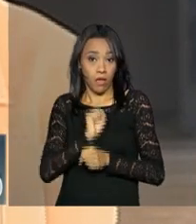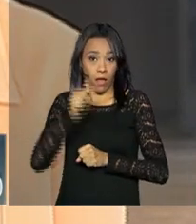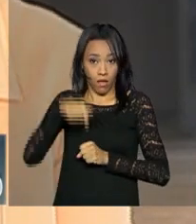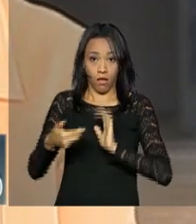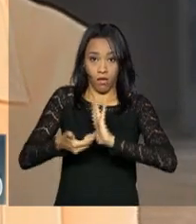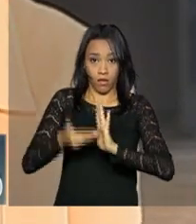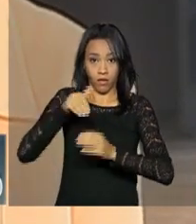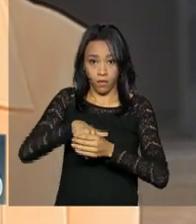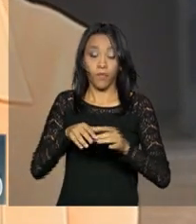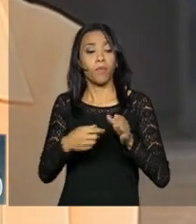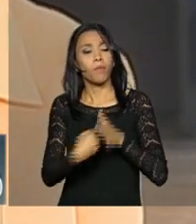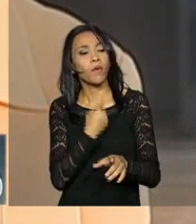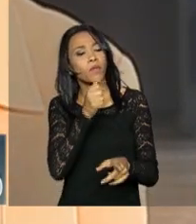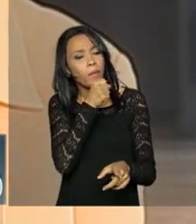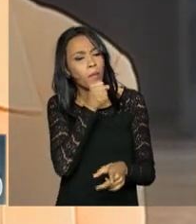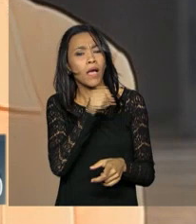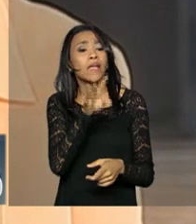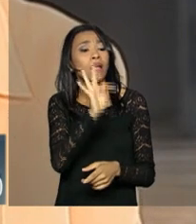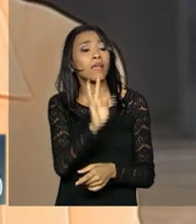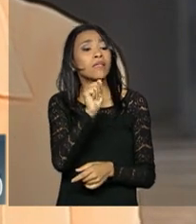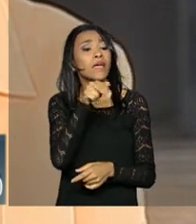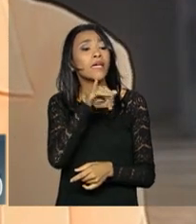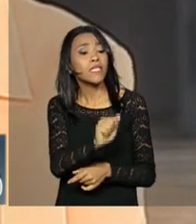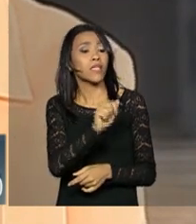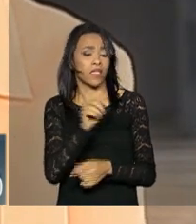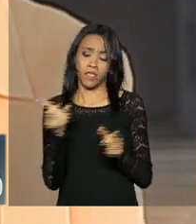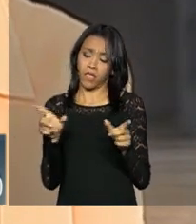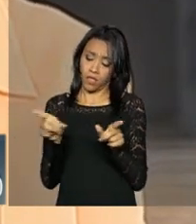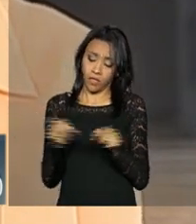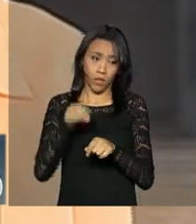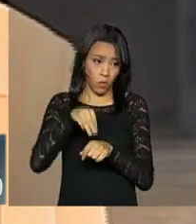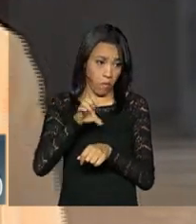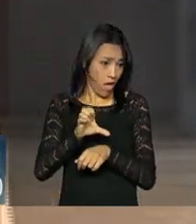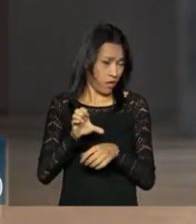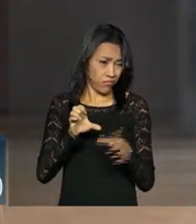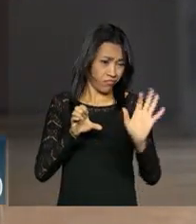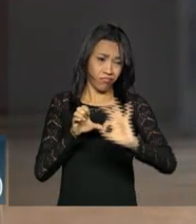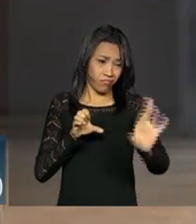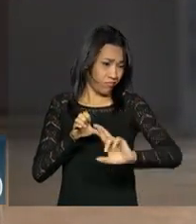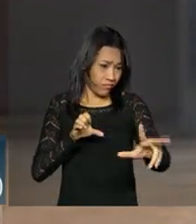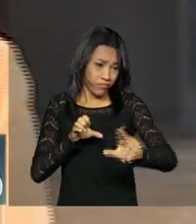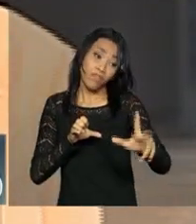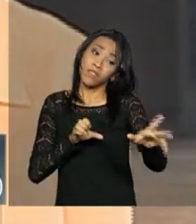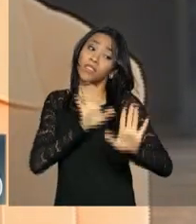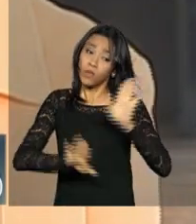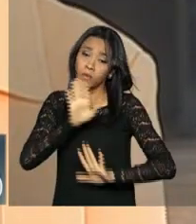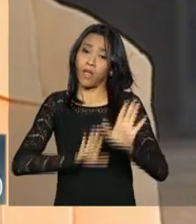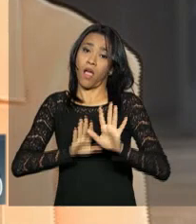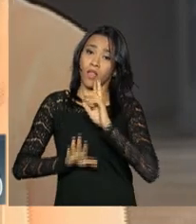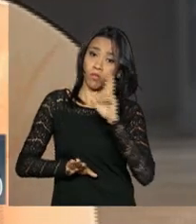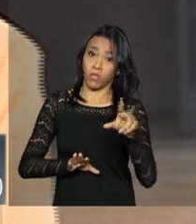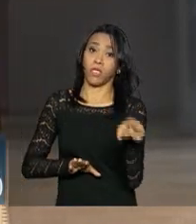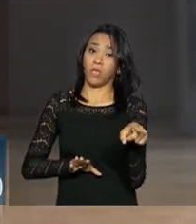O Tânia, não, Tânia, o MEC não está em questão. Eu acredito que vocês têm de ter cuidado, porque as